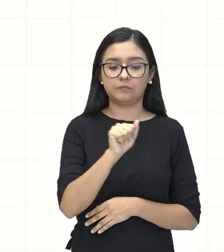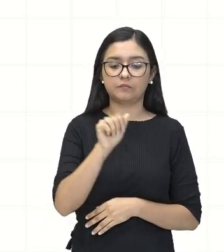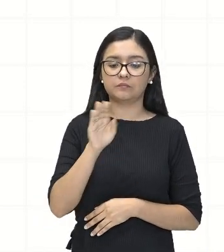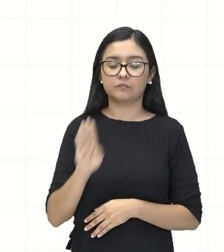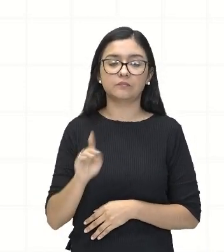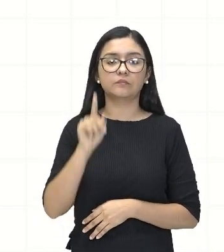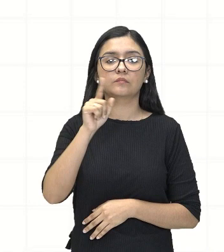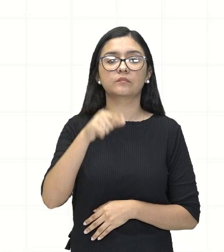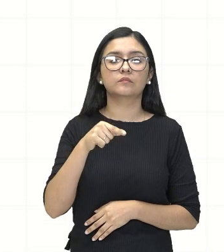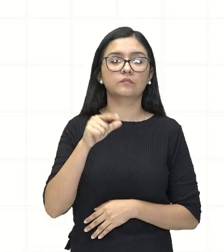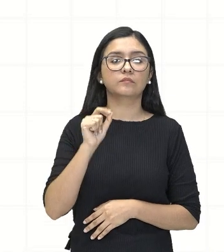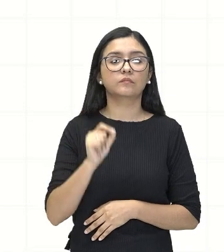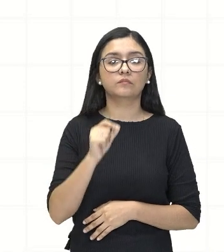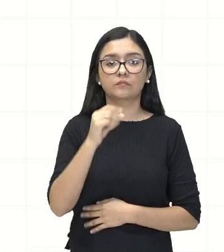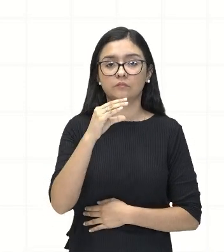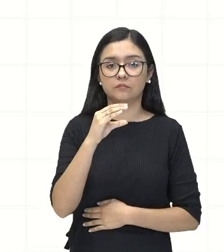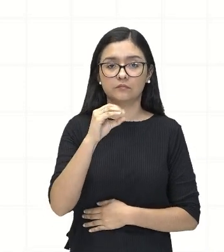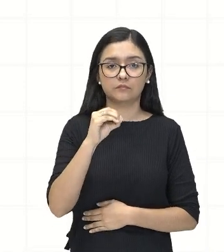coeficientes.